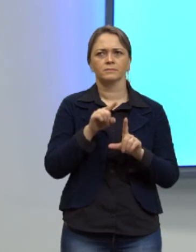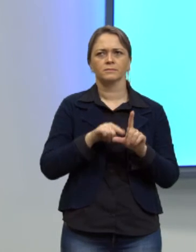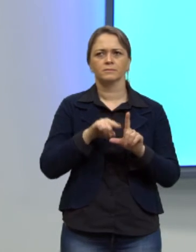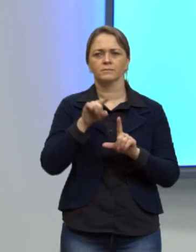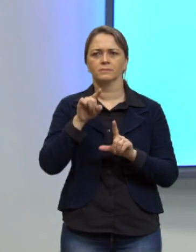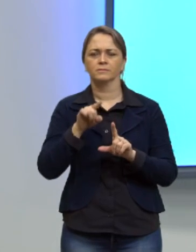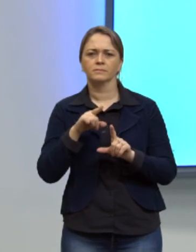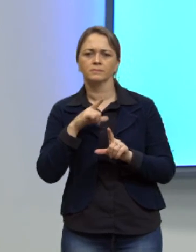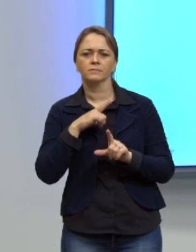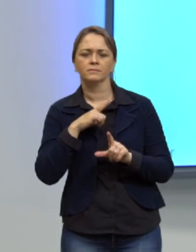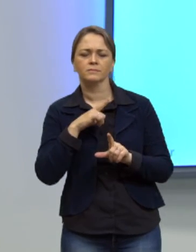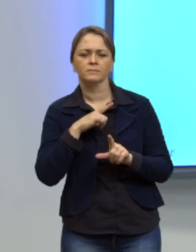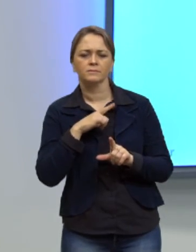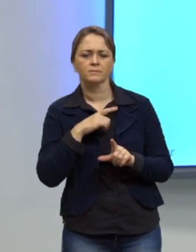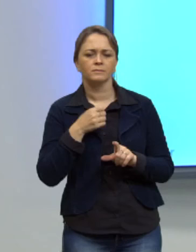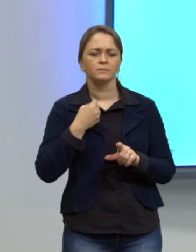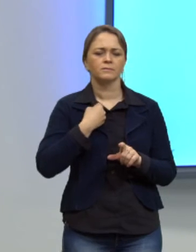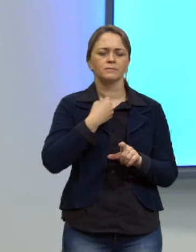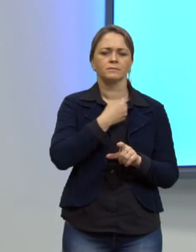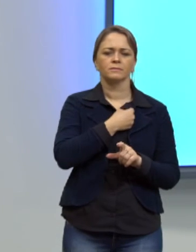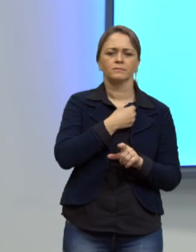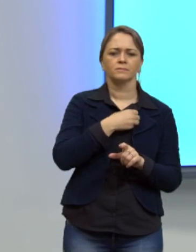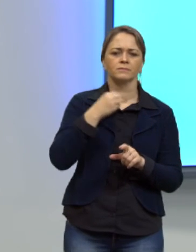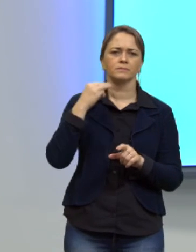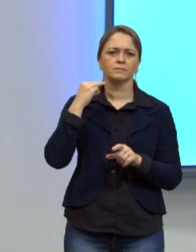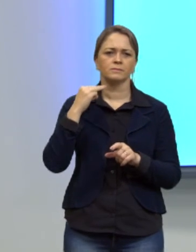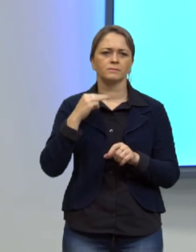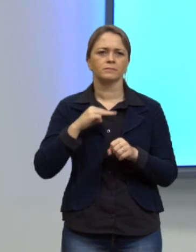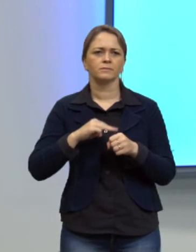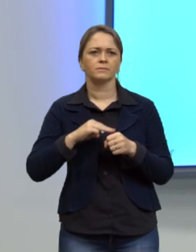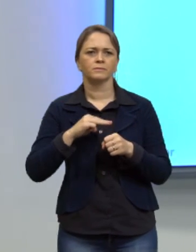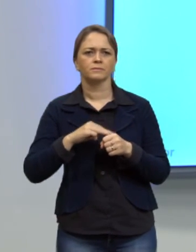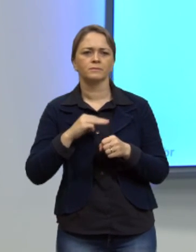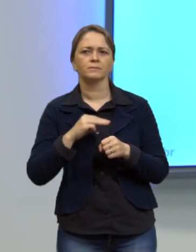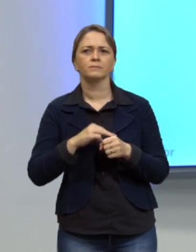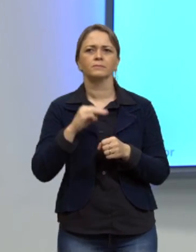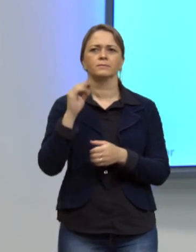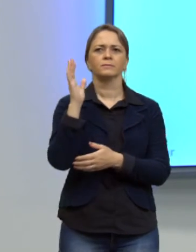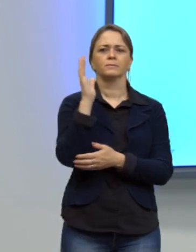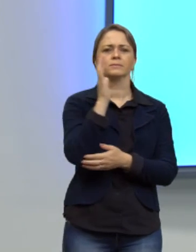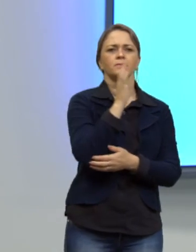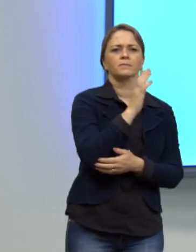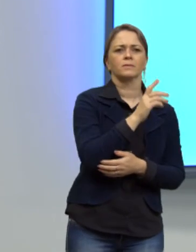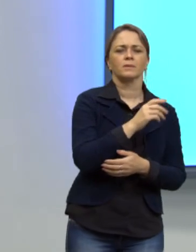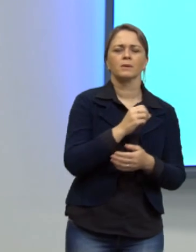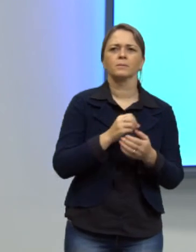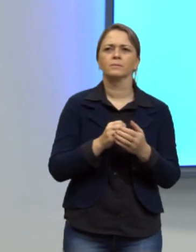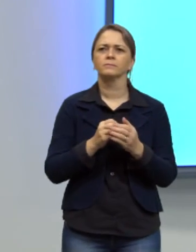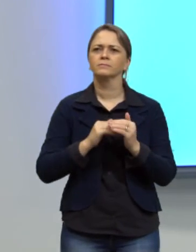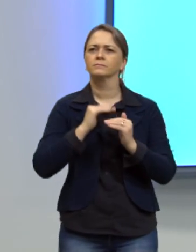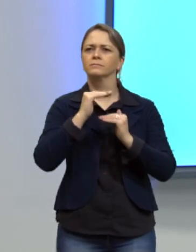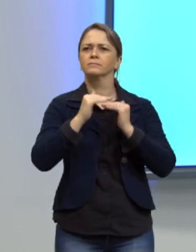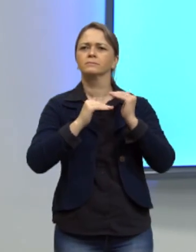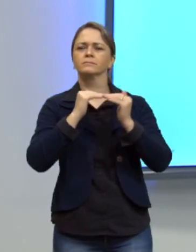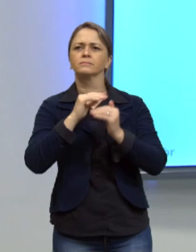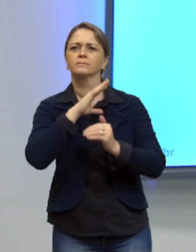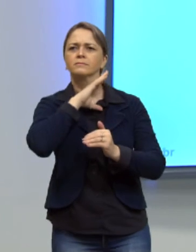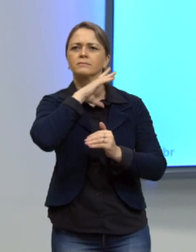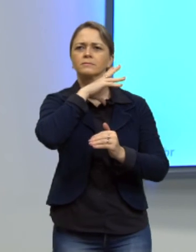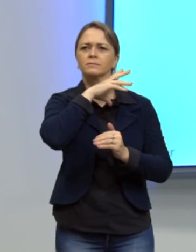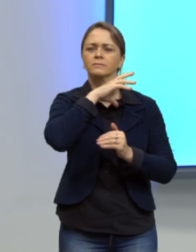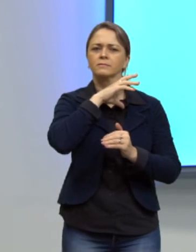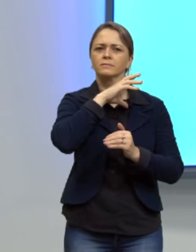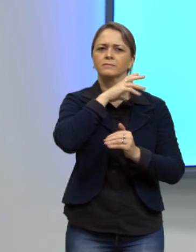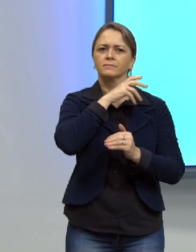obtido a partir dos dados do Ministério do Meio Ambiente mostra o crescimento do número de espécies da fauna brasileira